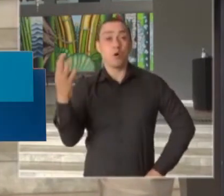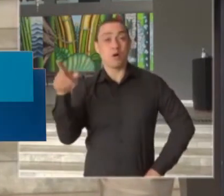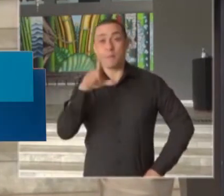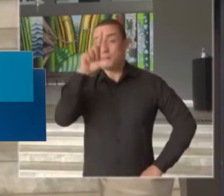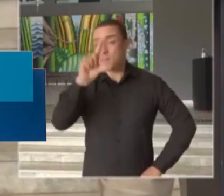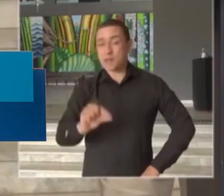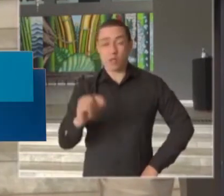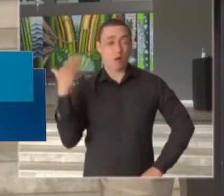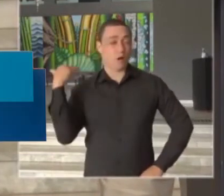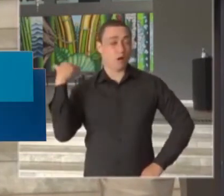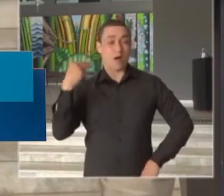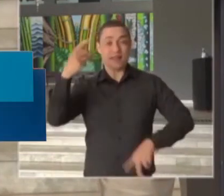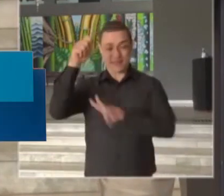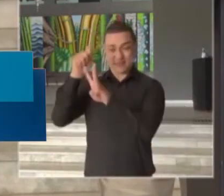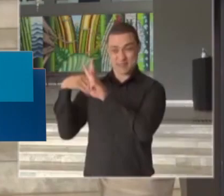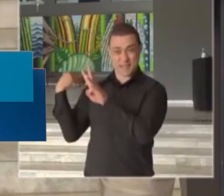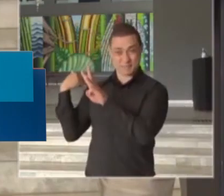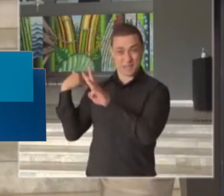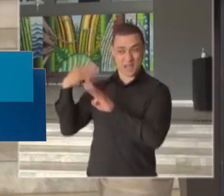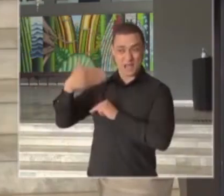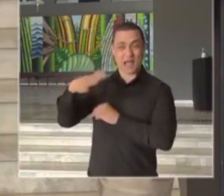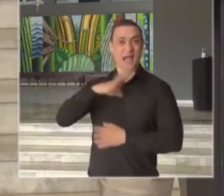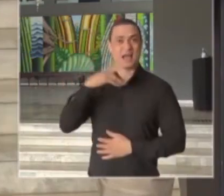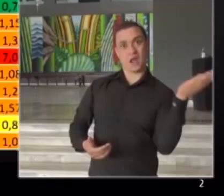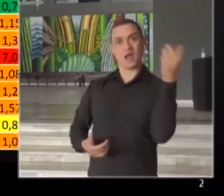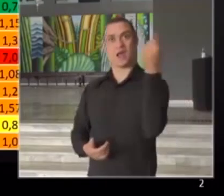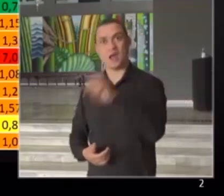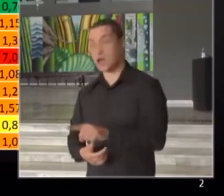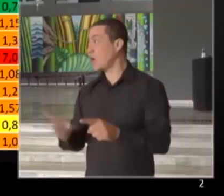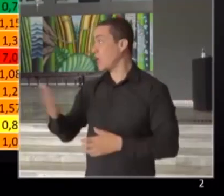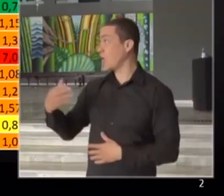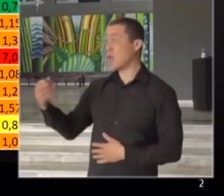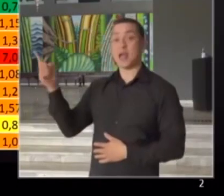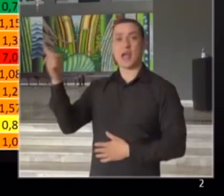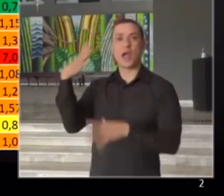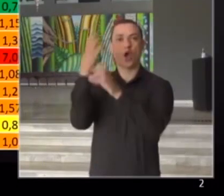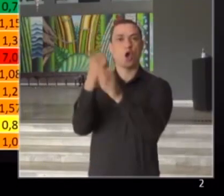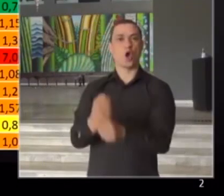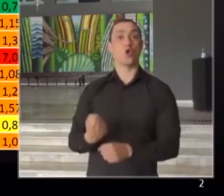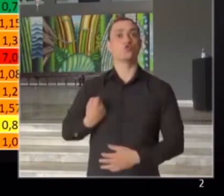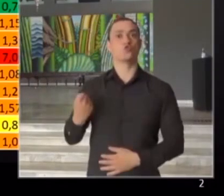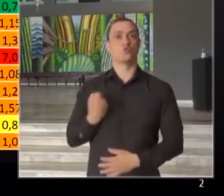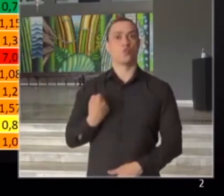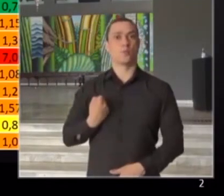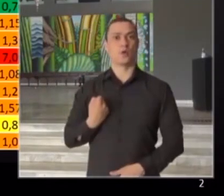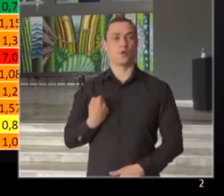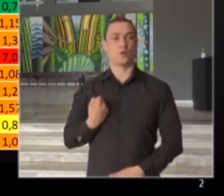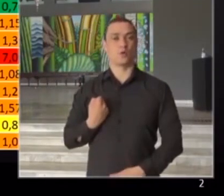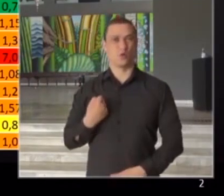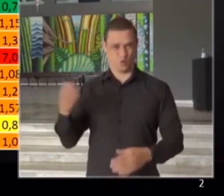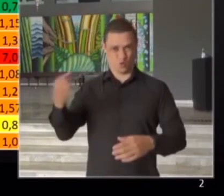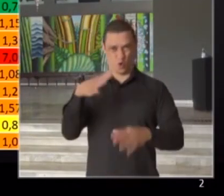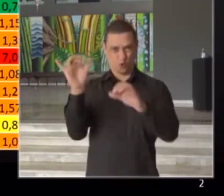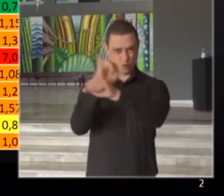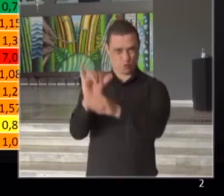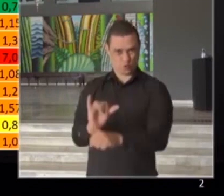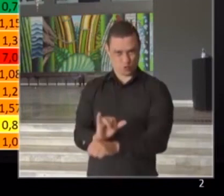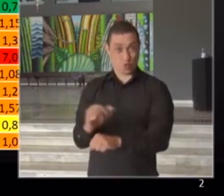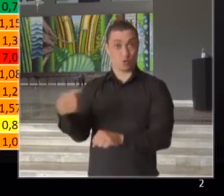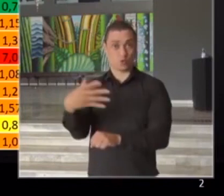últimos três meses no município de São Paulo. Nós temos 83 municípios que